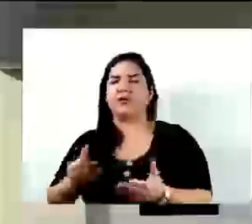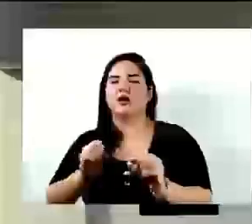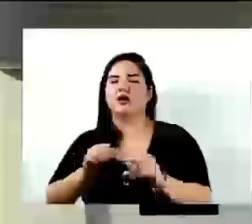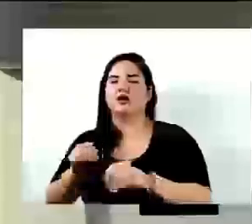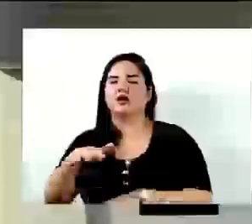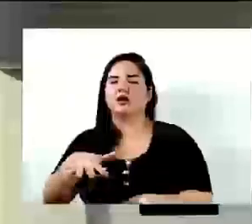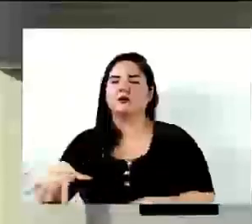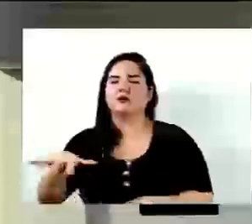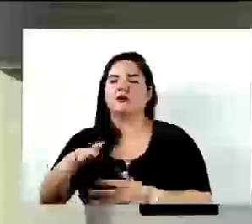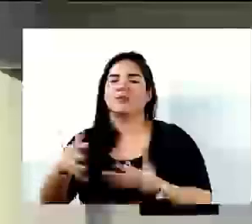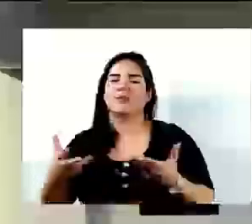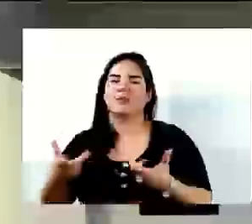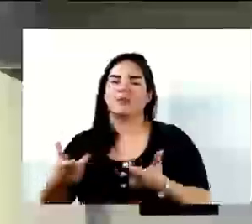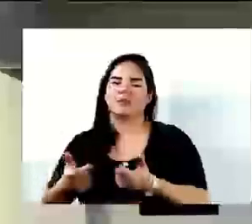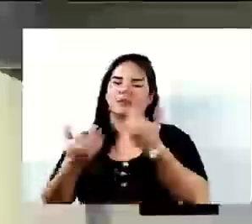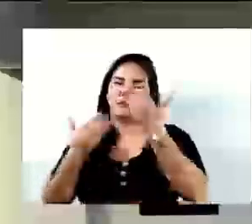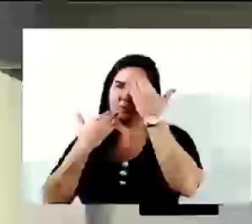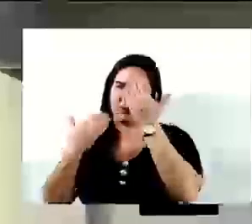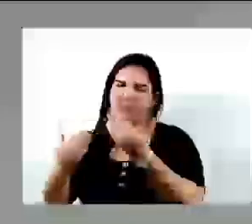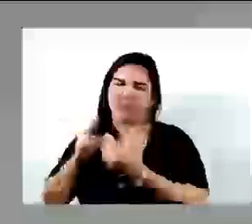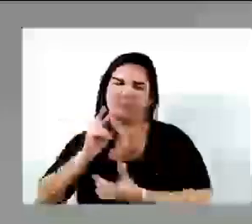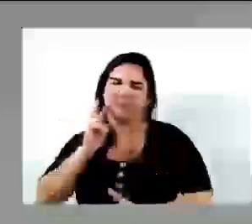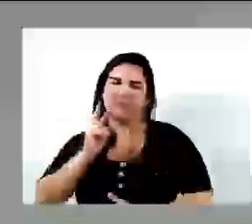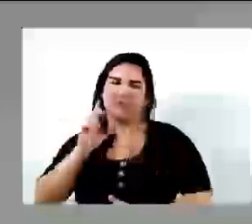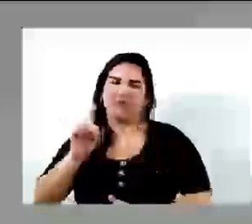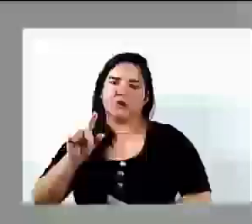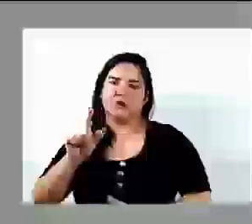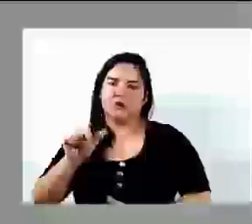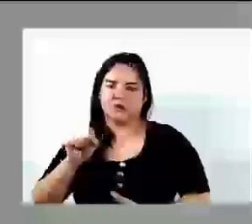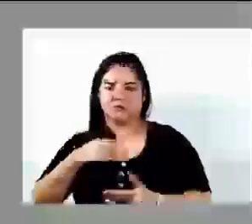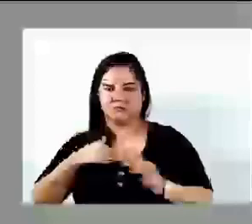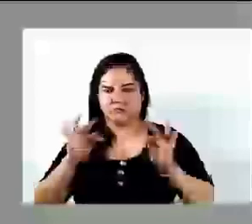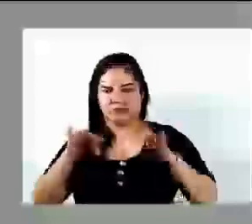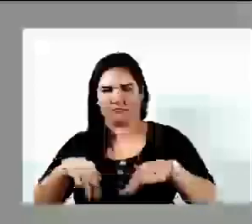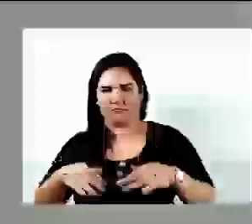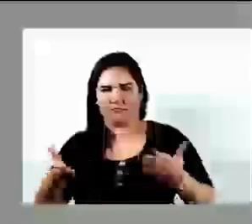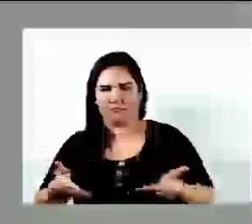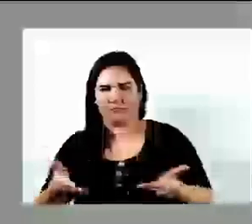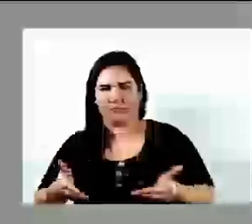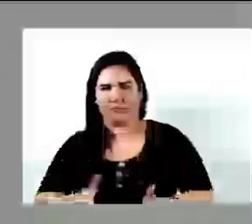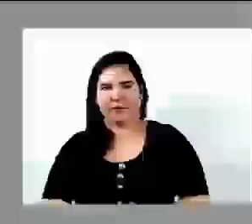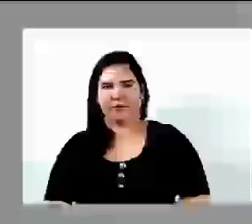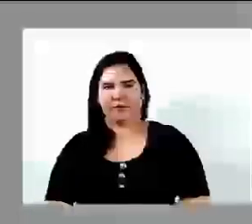Obrigado, vereador. Obrigado, vereador Douglas. Encerro aqui as minhas manifestações parlamentares. Senhor presidente,